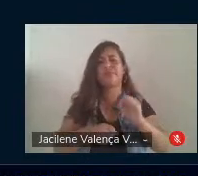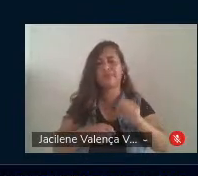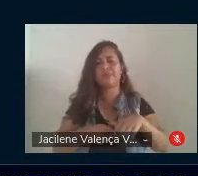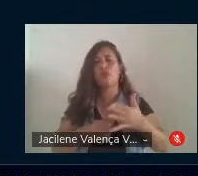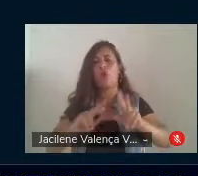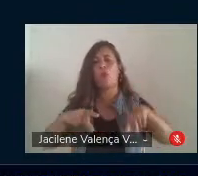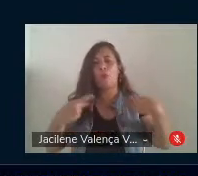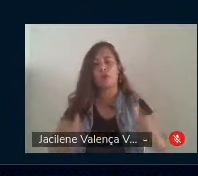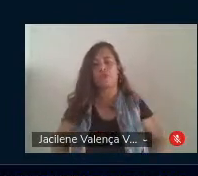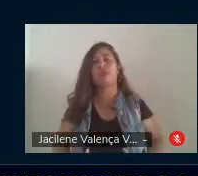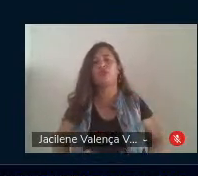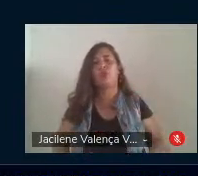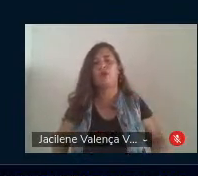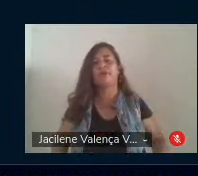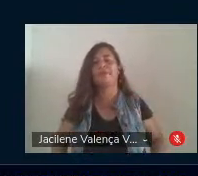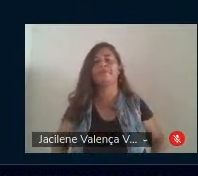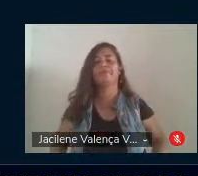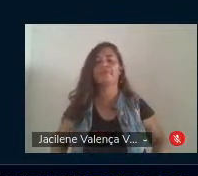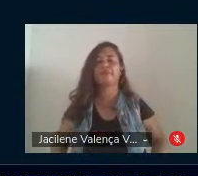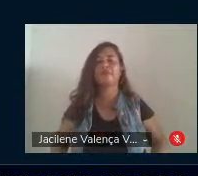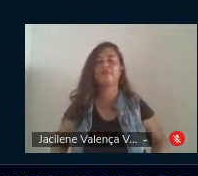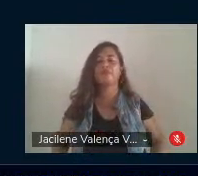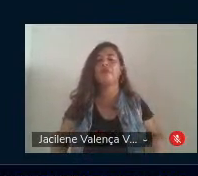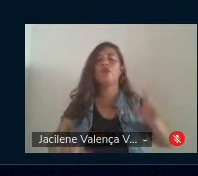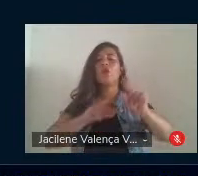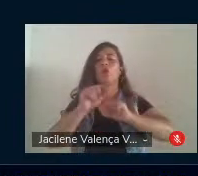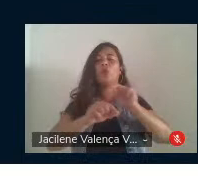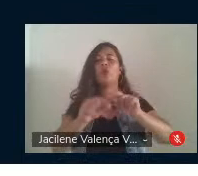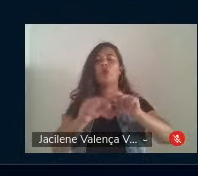humanizadora. o que a gente